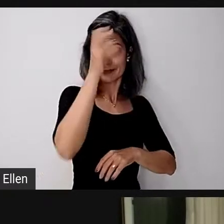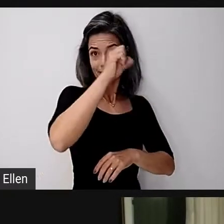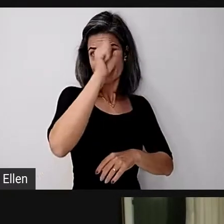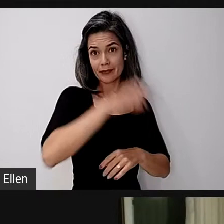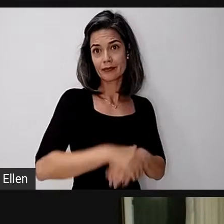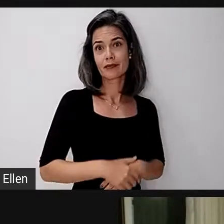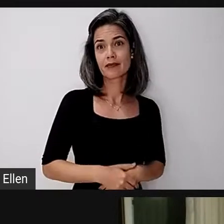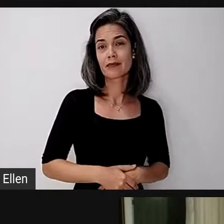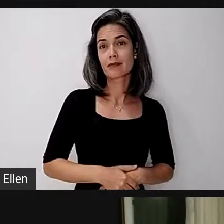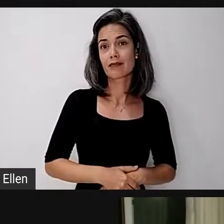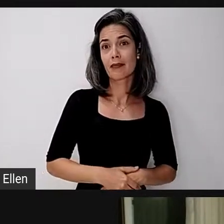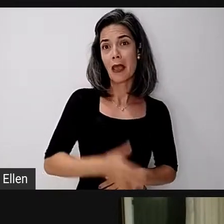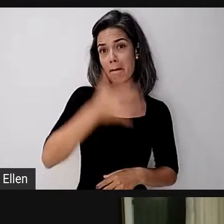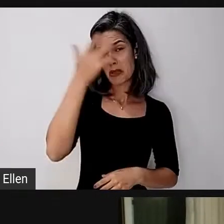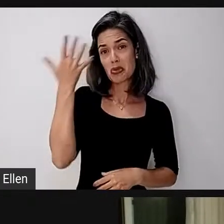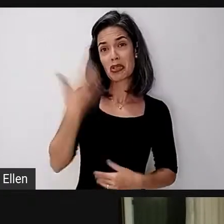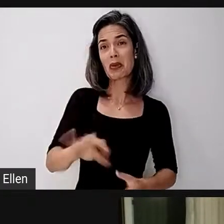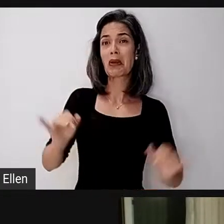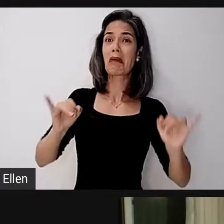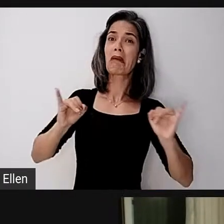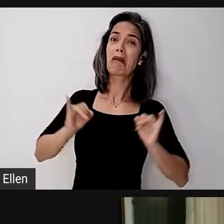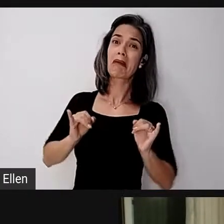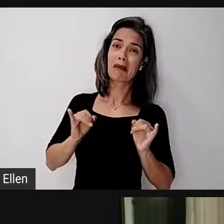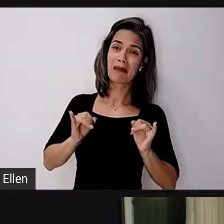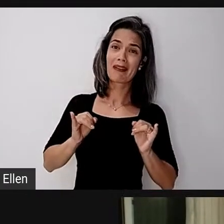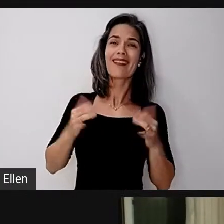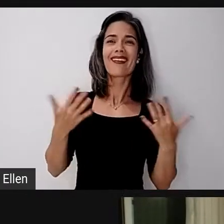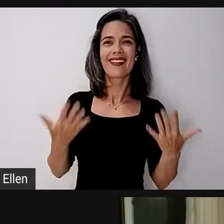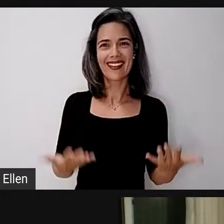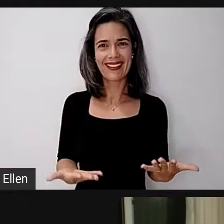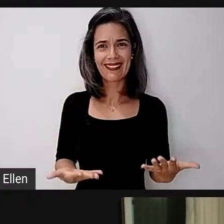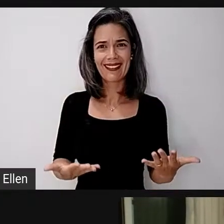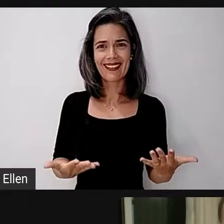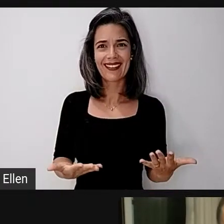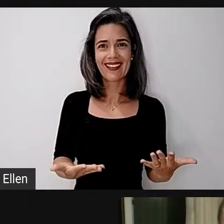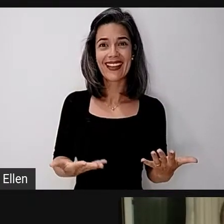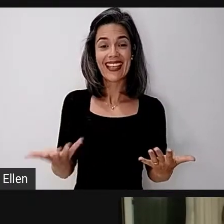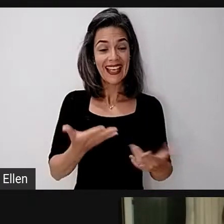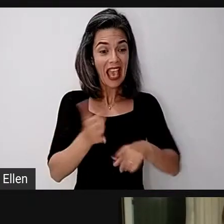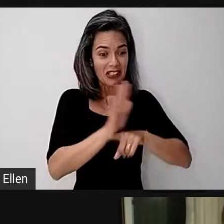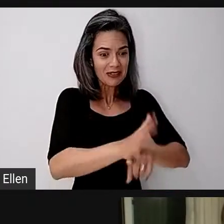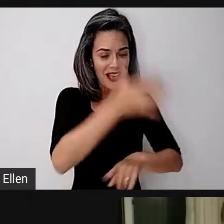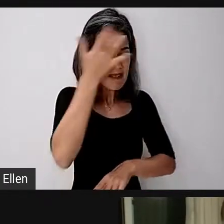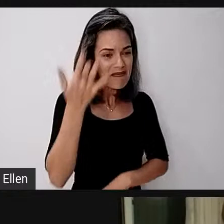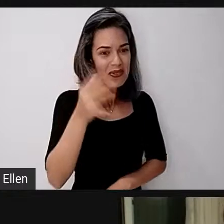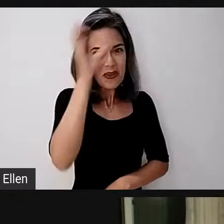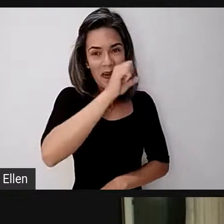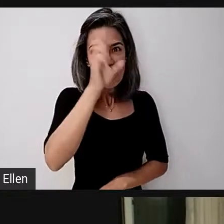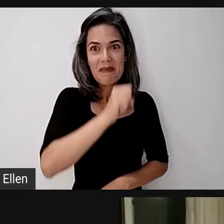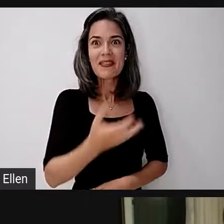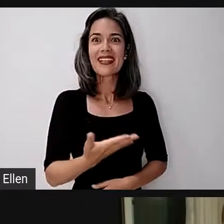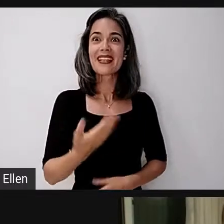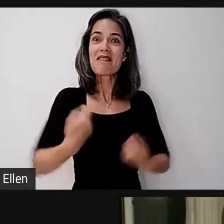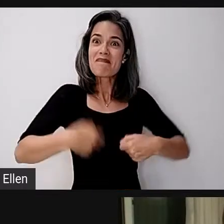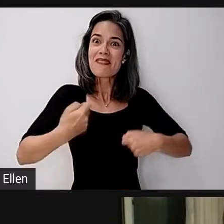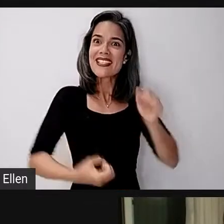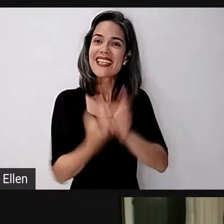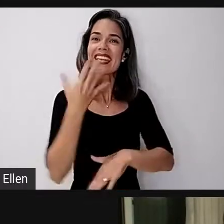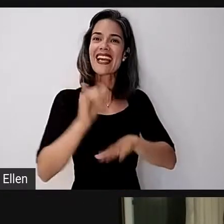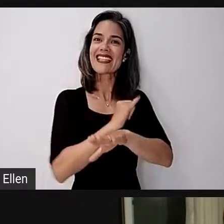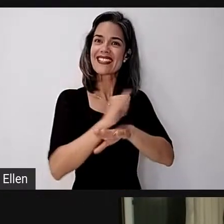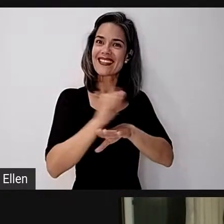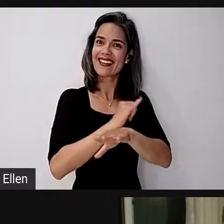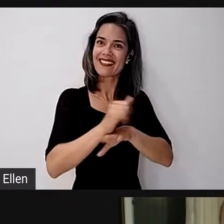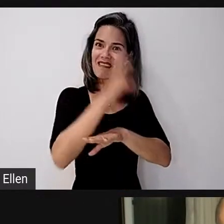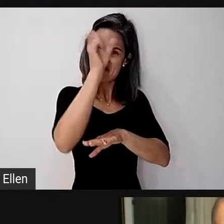ficar à toa, quem não quer ficar parado, quem não suporta ver o outro sem aprender e quer criar formas de fazer chegar essa comunicação e essa aprendizagem.